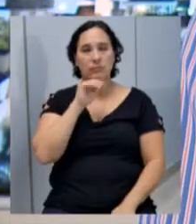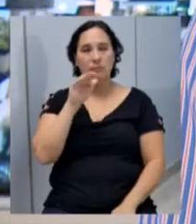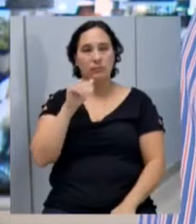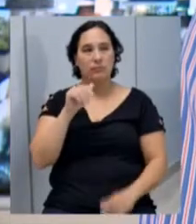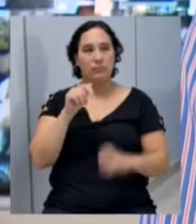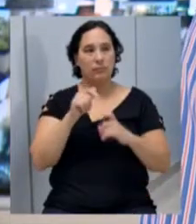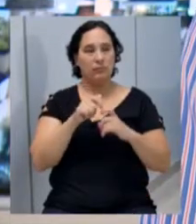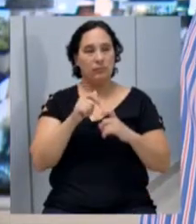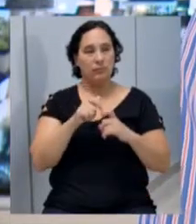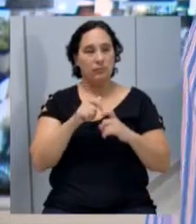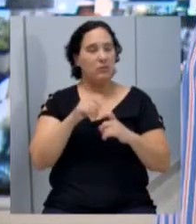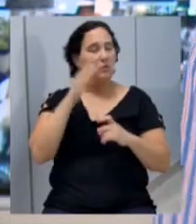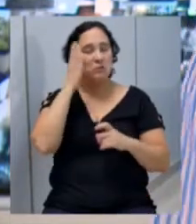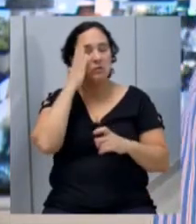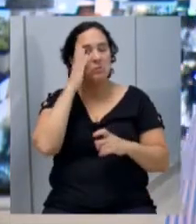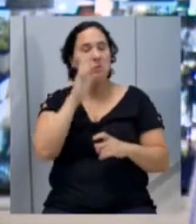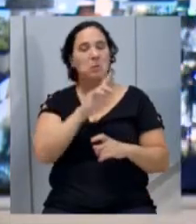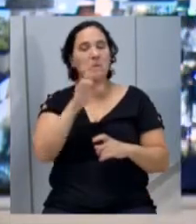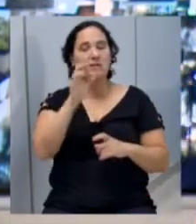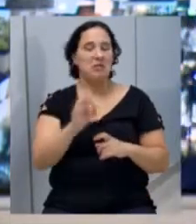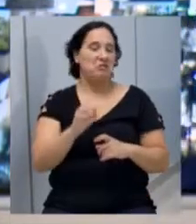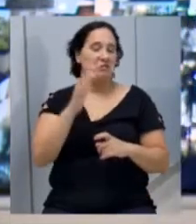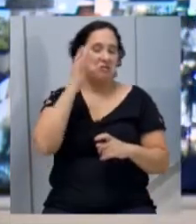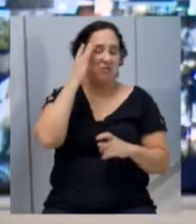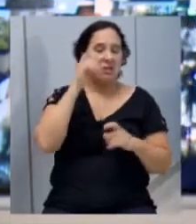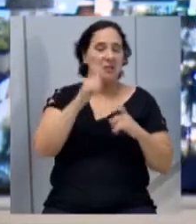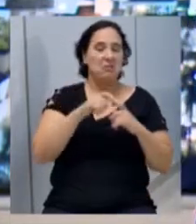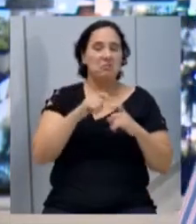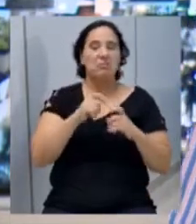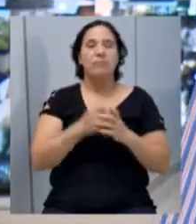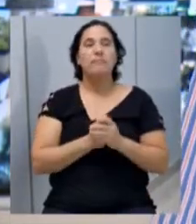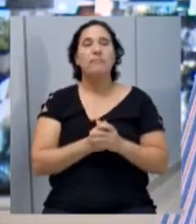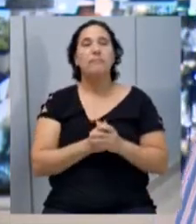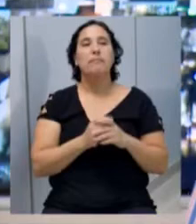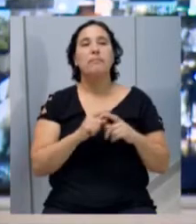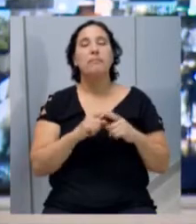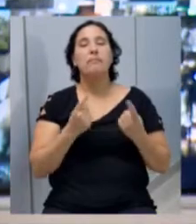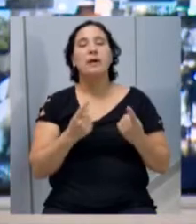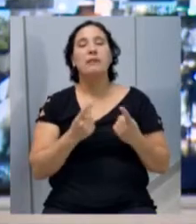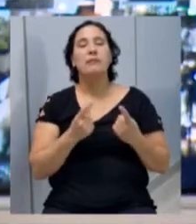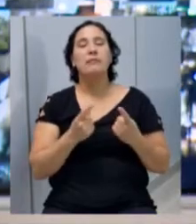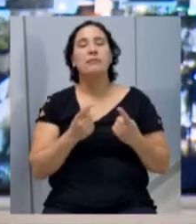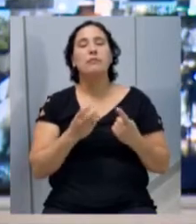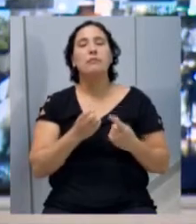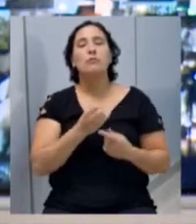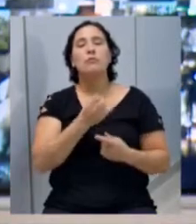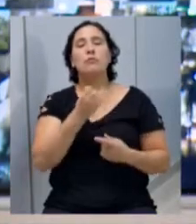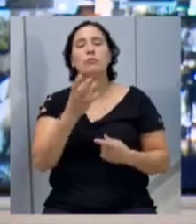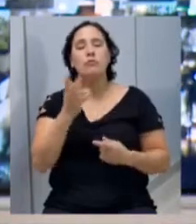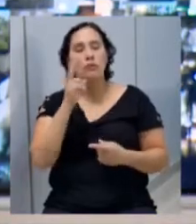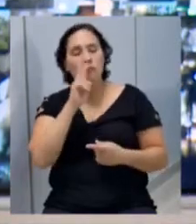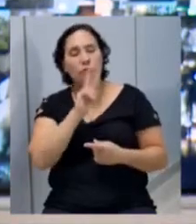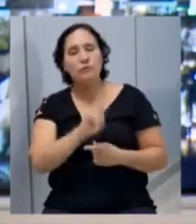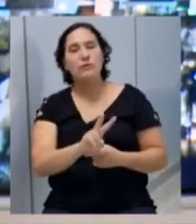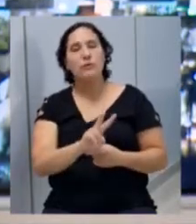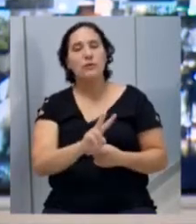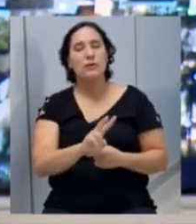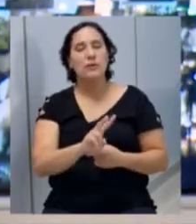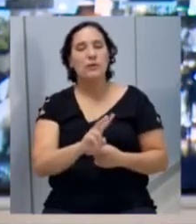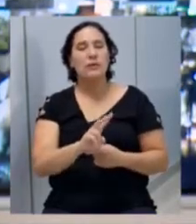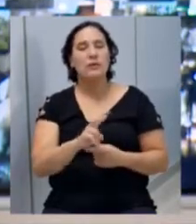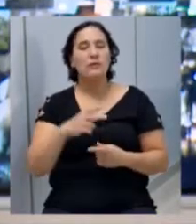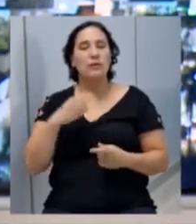doutora Gisela, não sabia nem se ela era médica ou de alguma forma. mas de tantas vezes que eu presenciei, vereador Wilson,